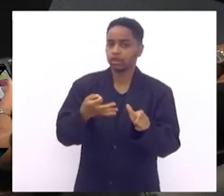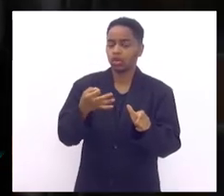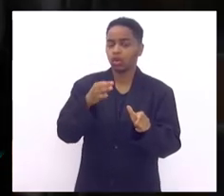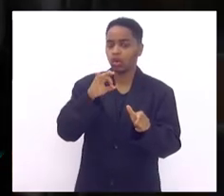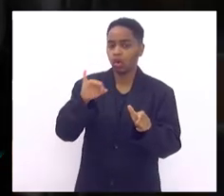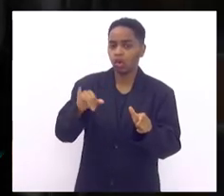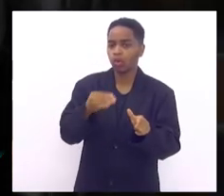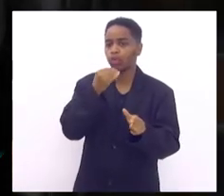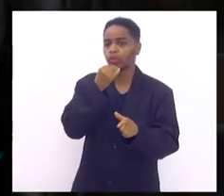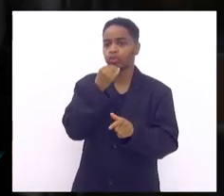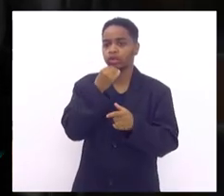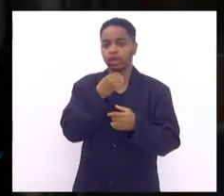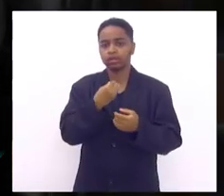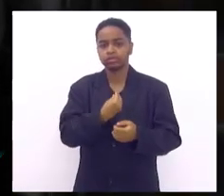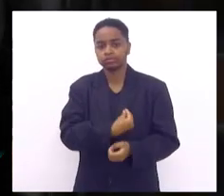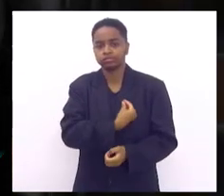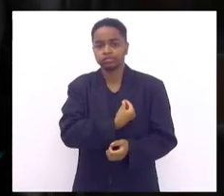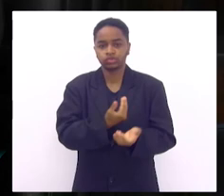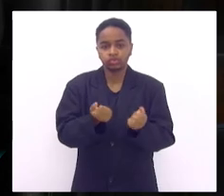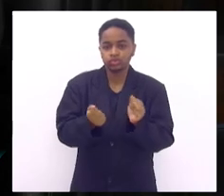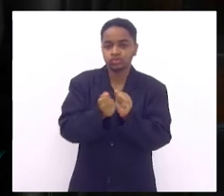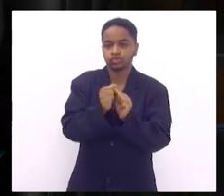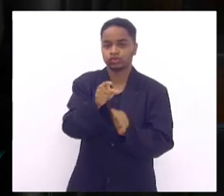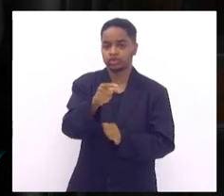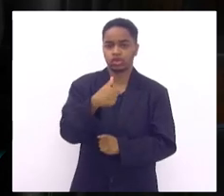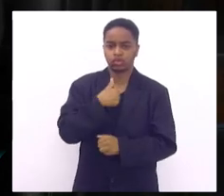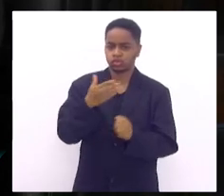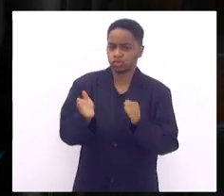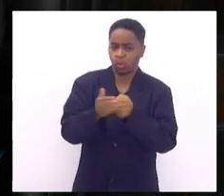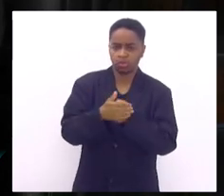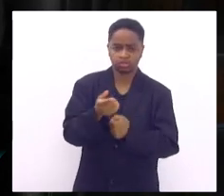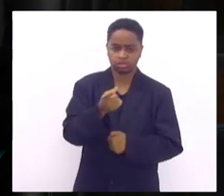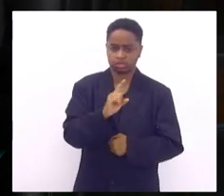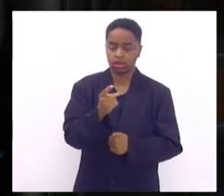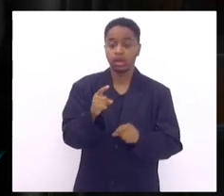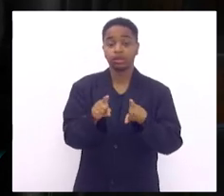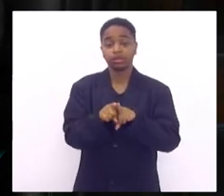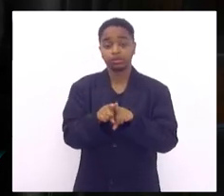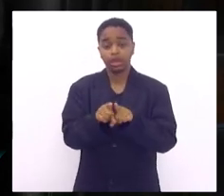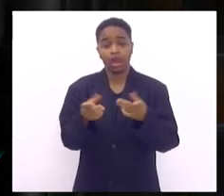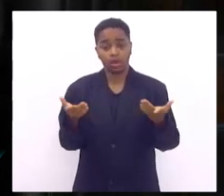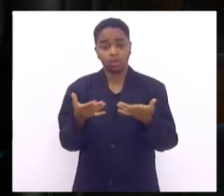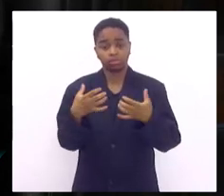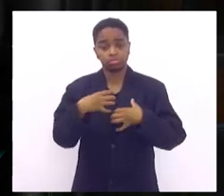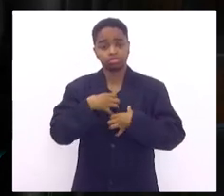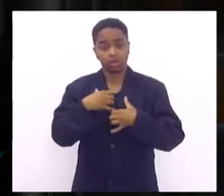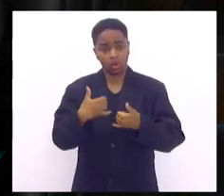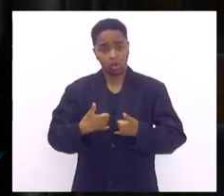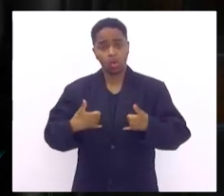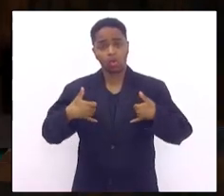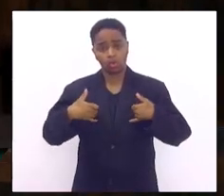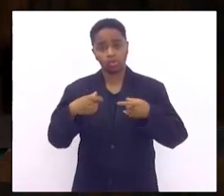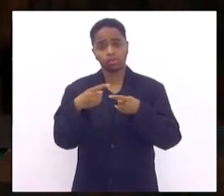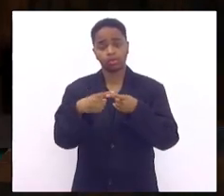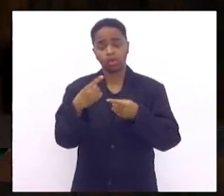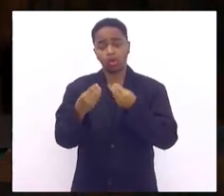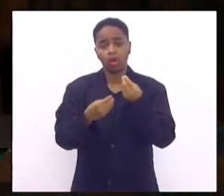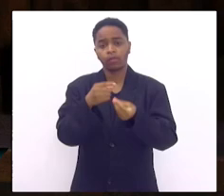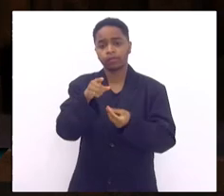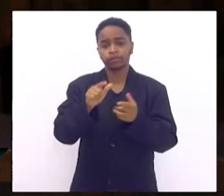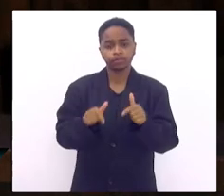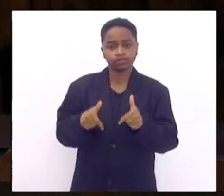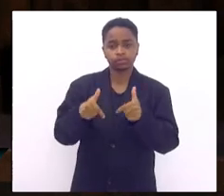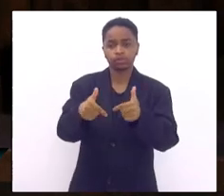com você não vou esconder isso aqui no plenário e estou extremamente orgulhoso do que você fez hoje pela podologia